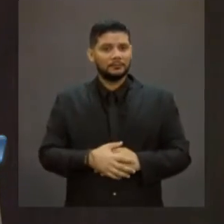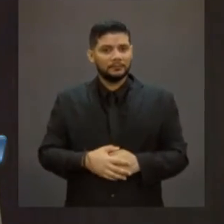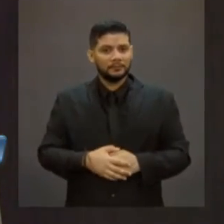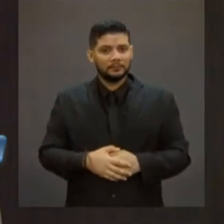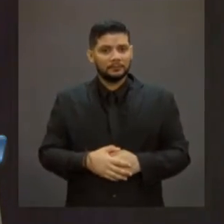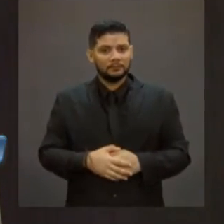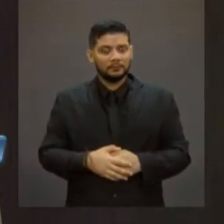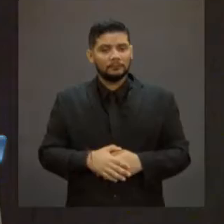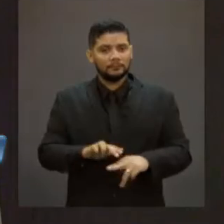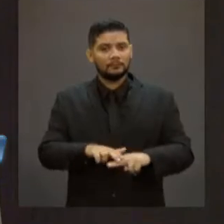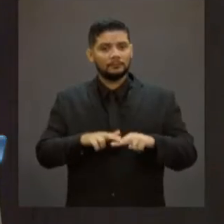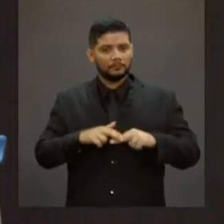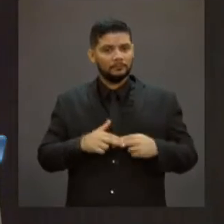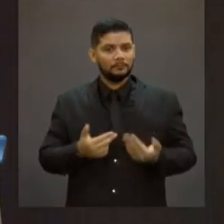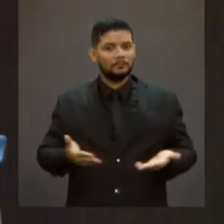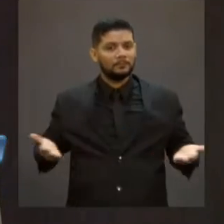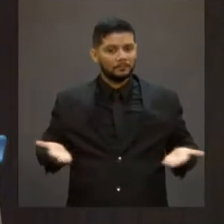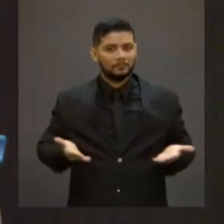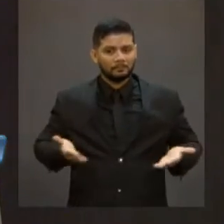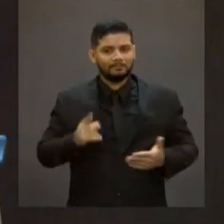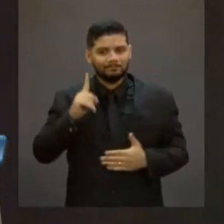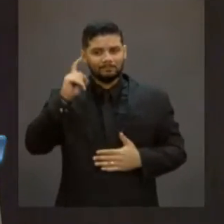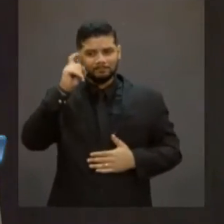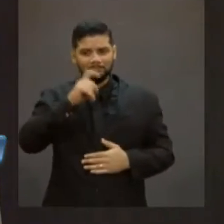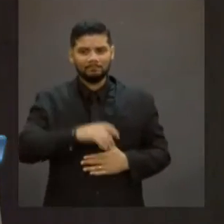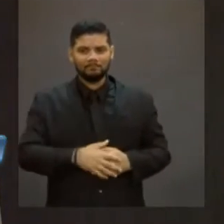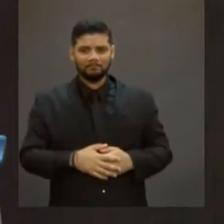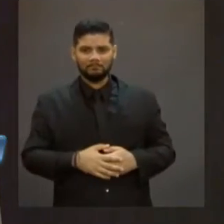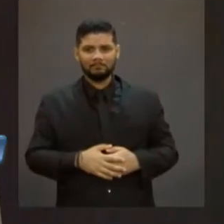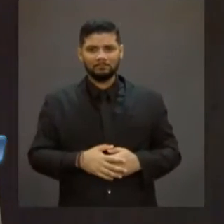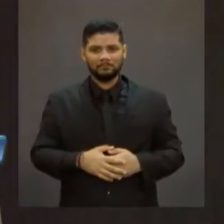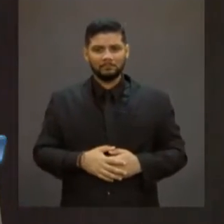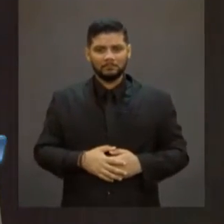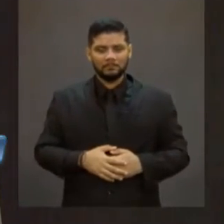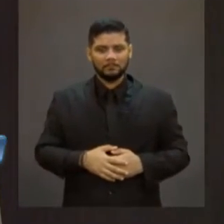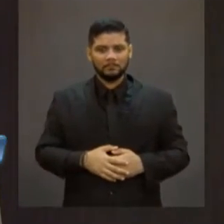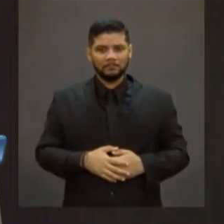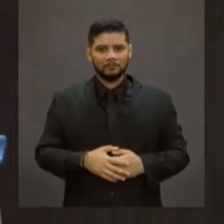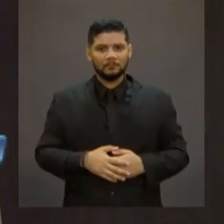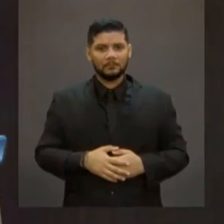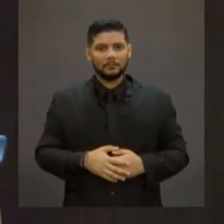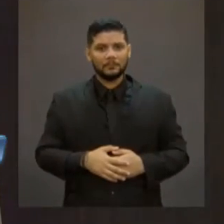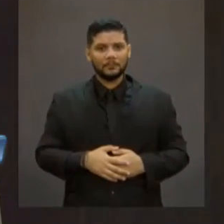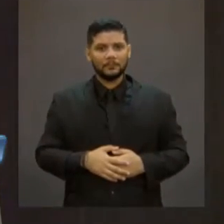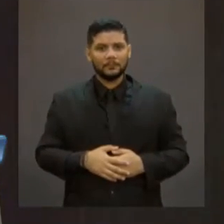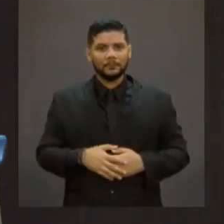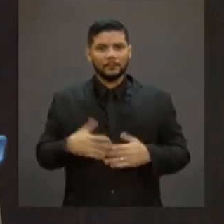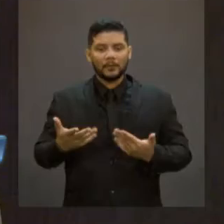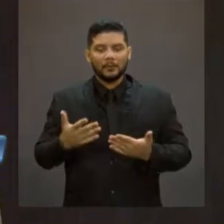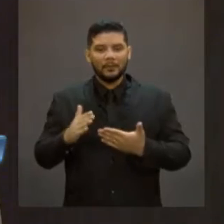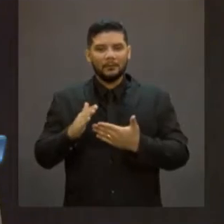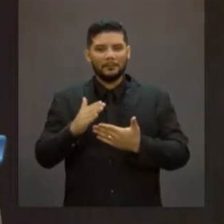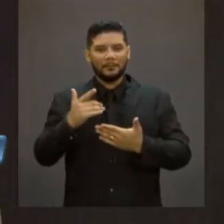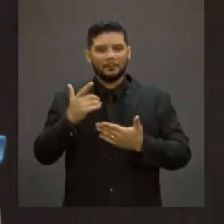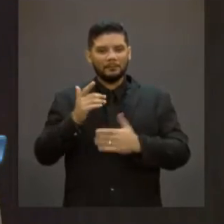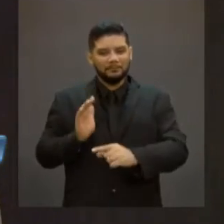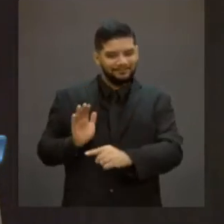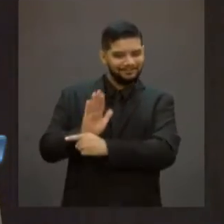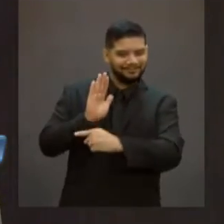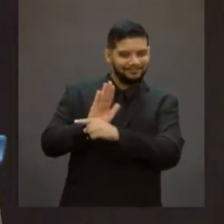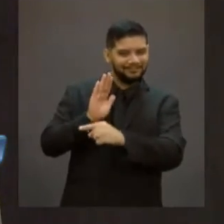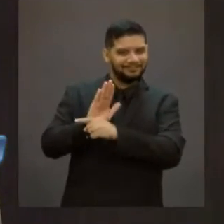nós temos uma situação em que emissão de pareceres sociais que contribuem para o reconhecimento